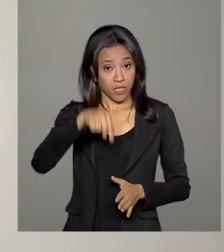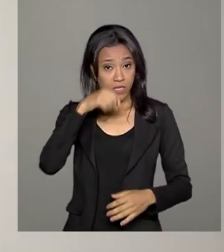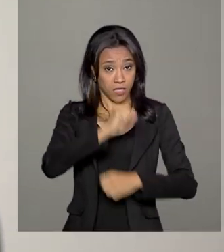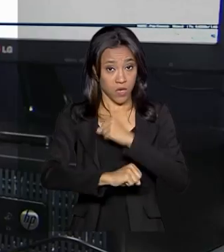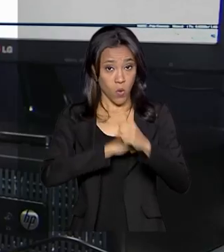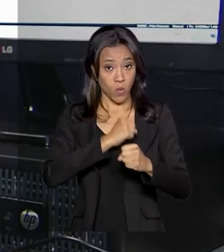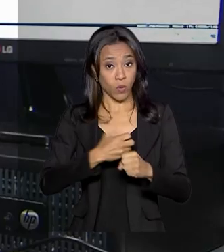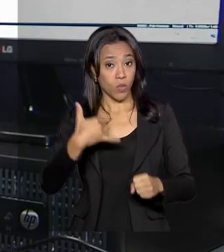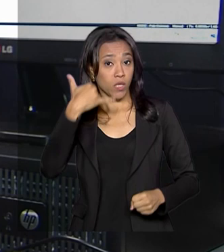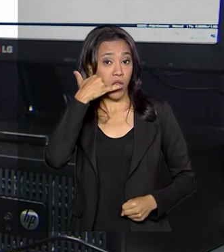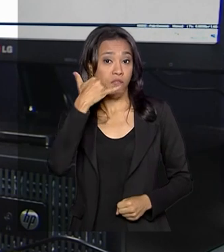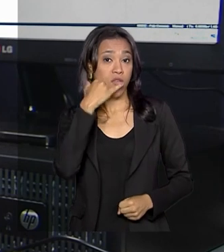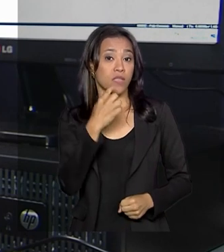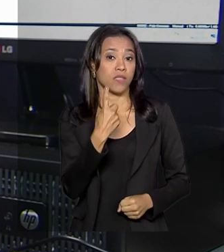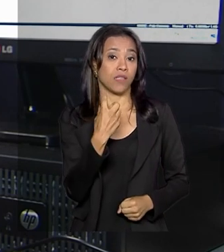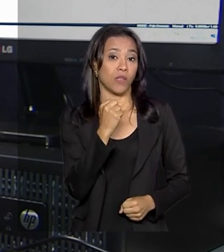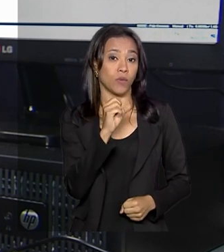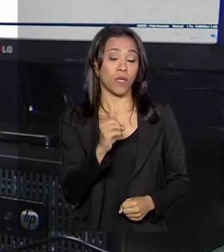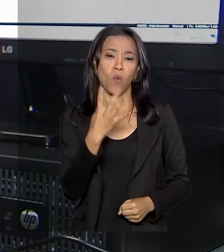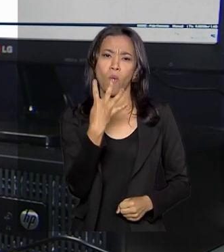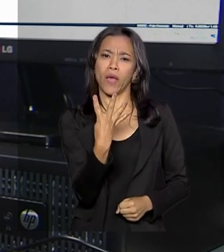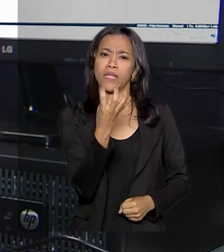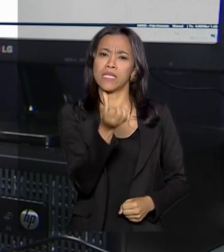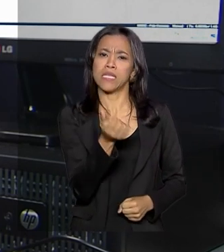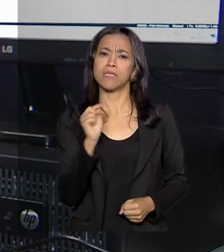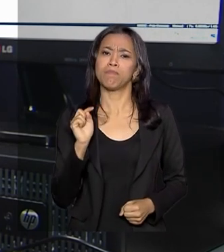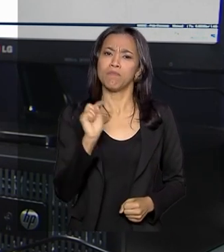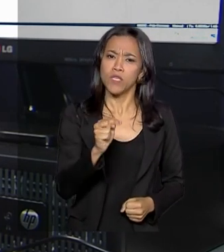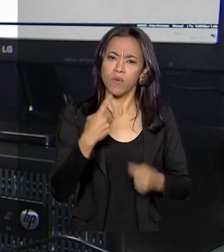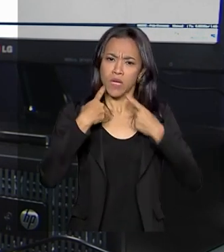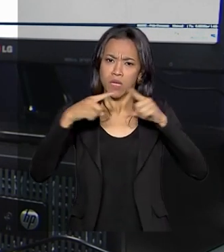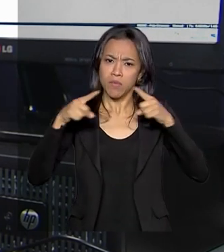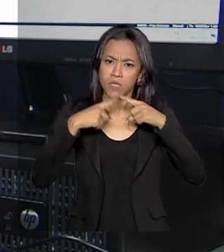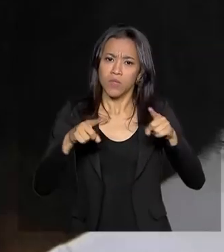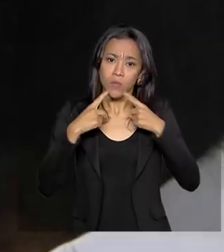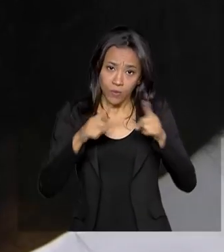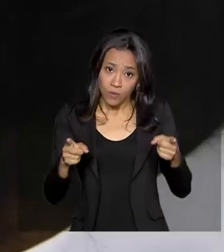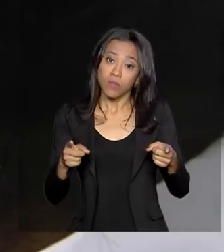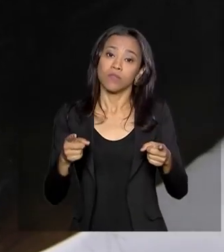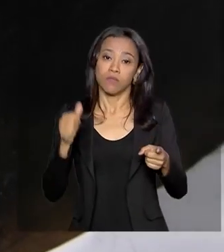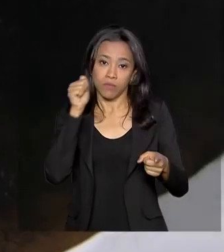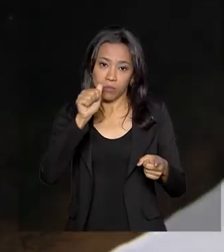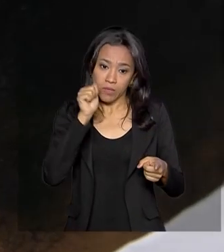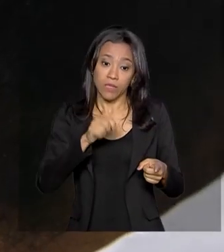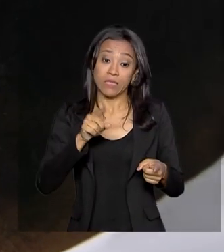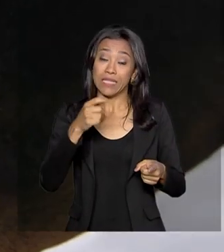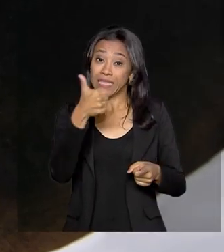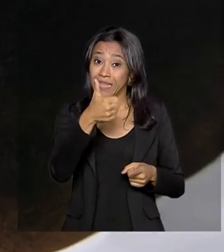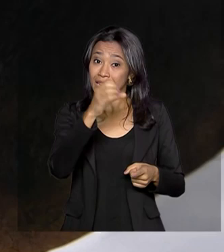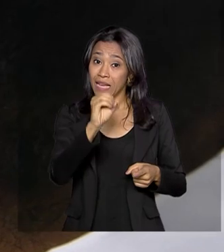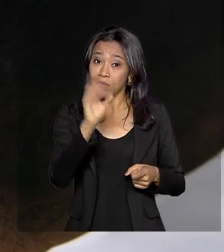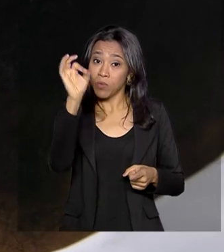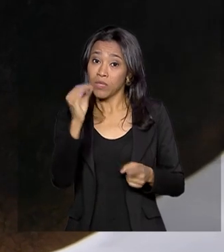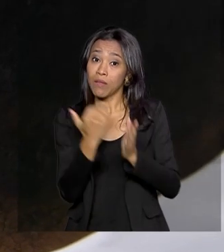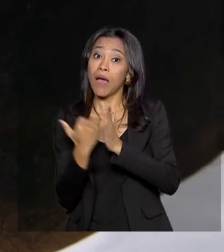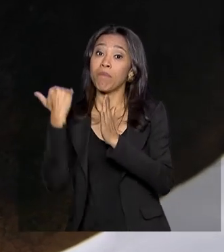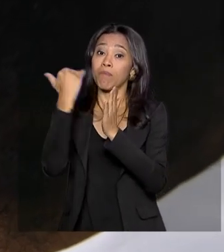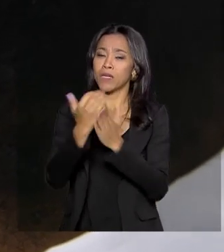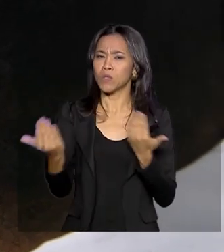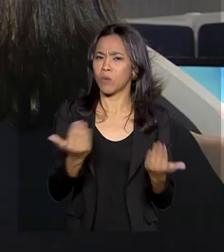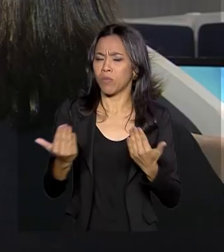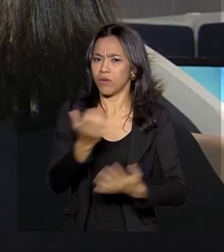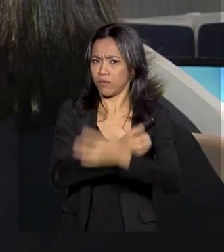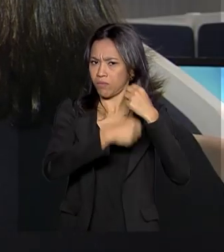180 recebeu mais de 46 mil denúncias de violações contra mulheres, 10% a mais que no mesmo período do ano